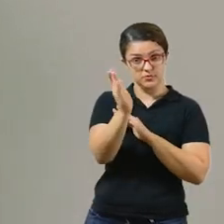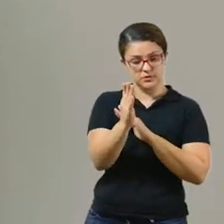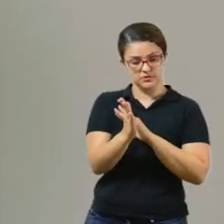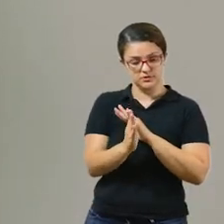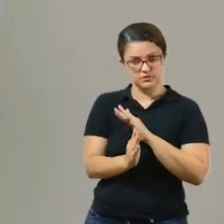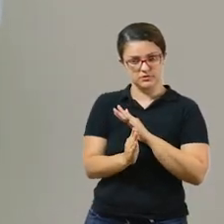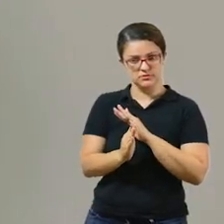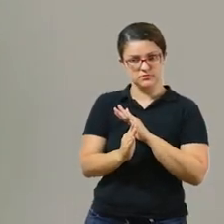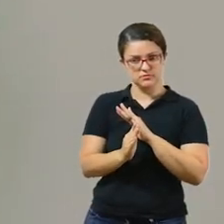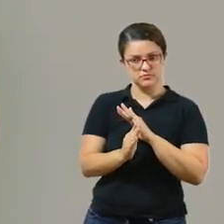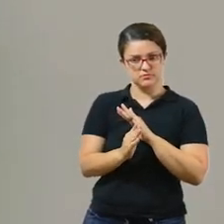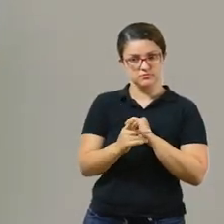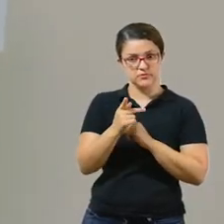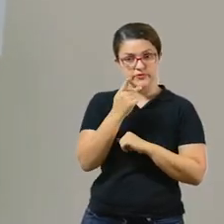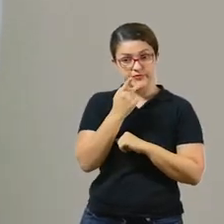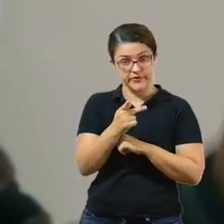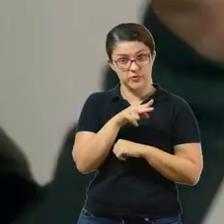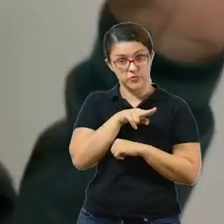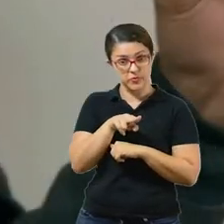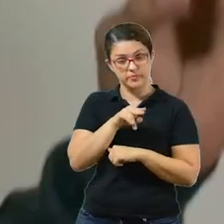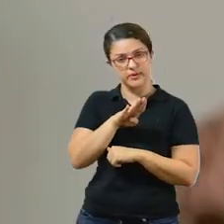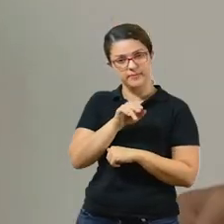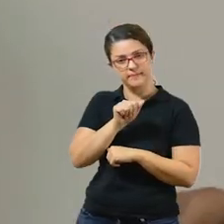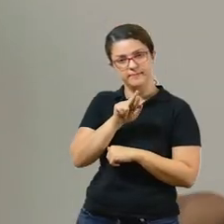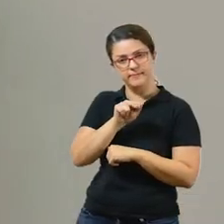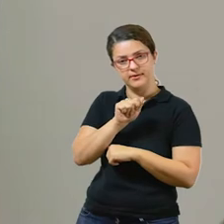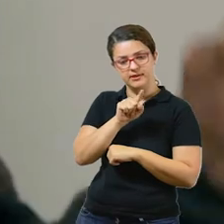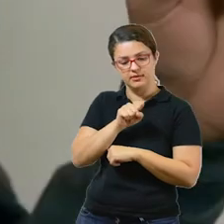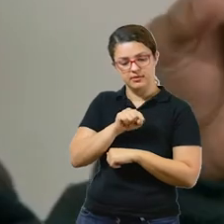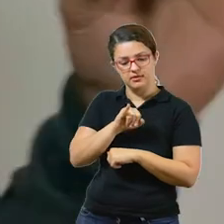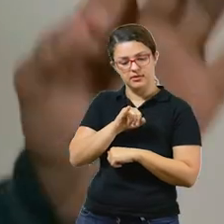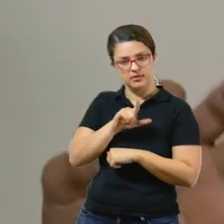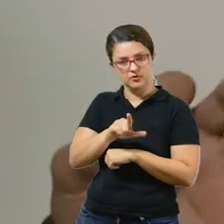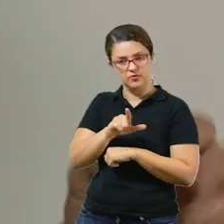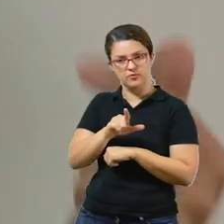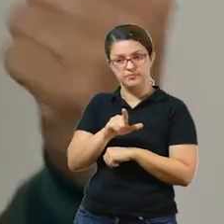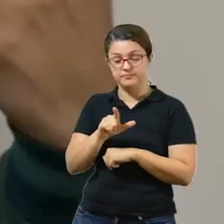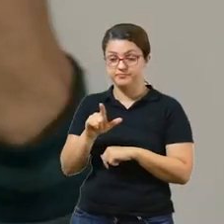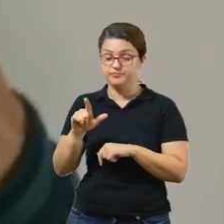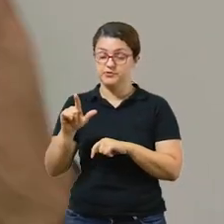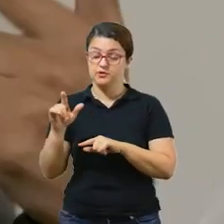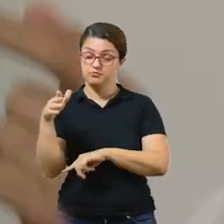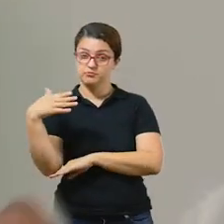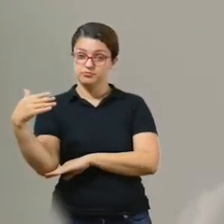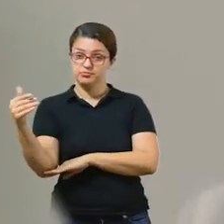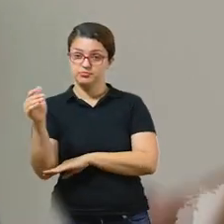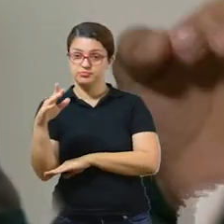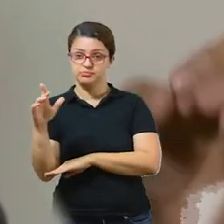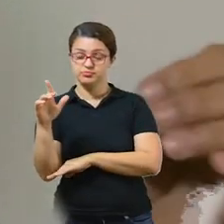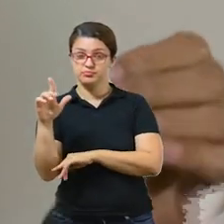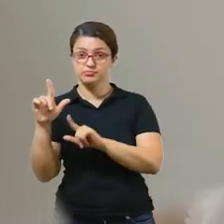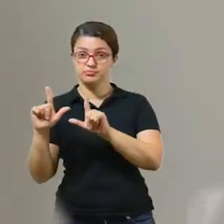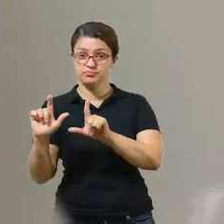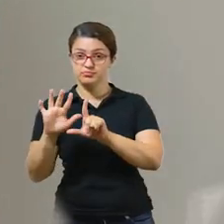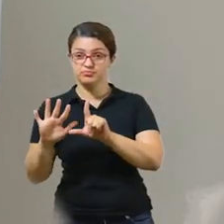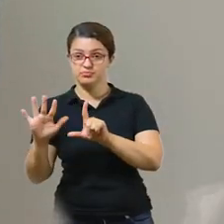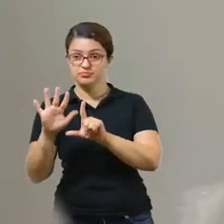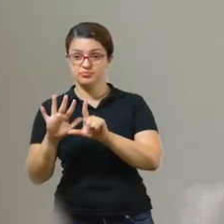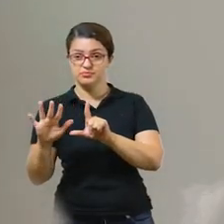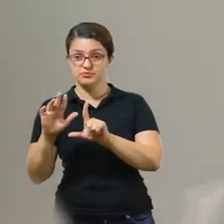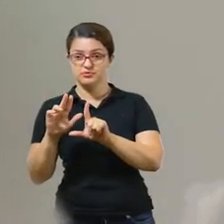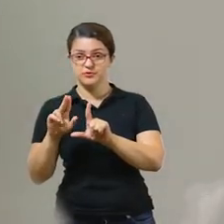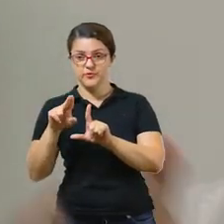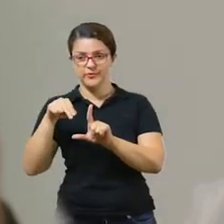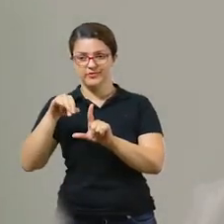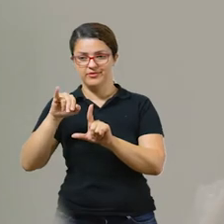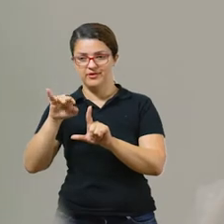bandeira do Brasil, que em inglês eu falo Brasil, Brasil. E aqui é a bandeira dos Estados Unidos, que em